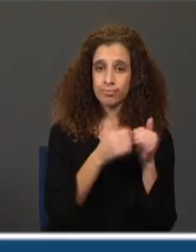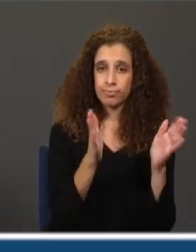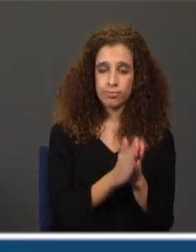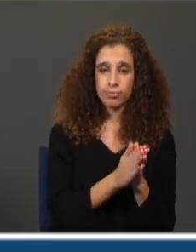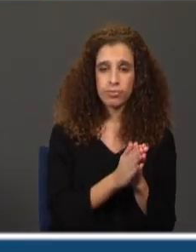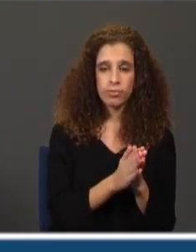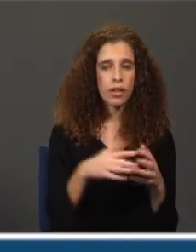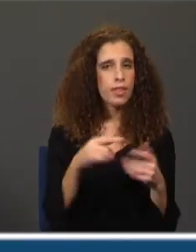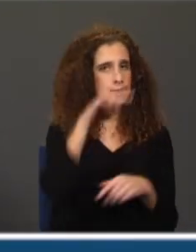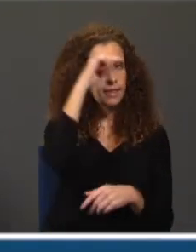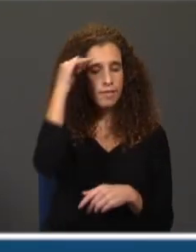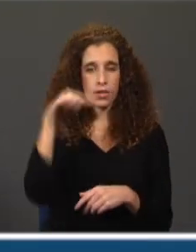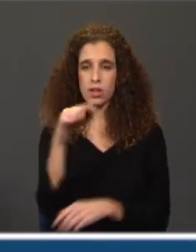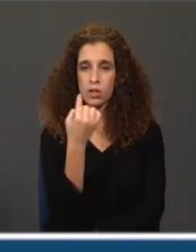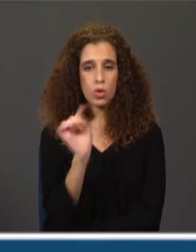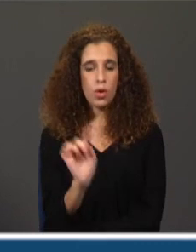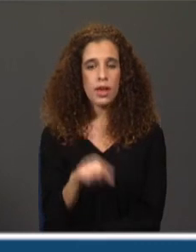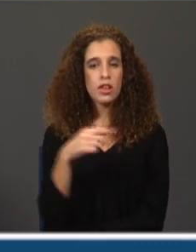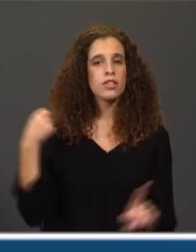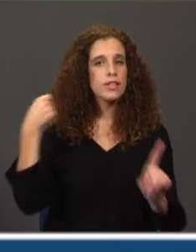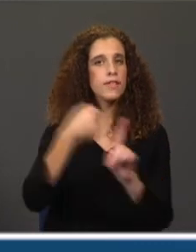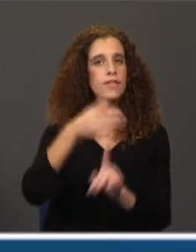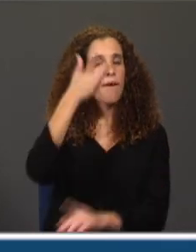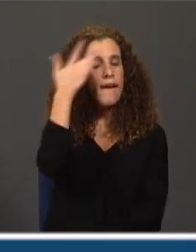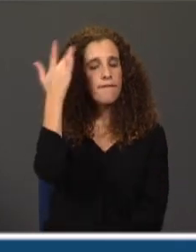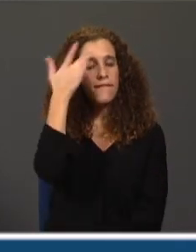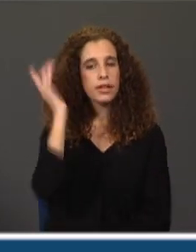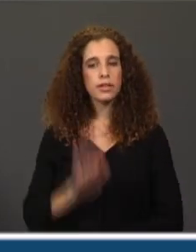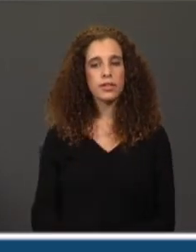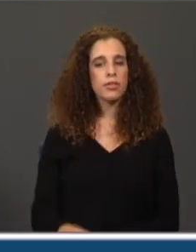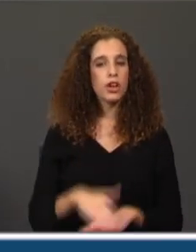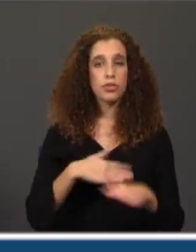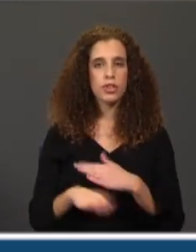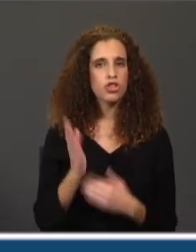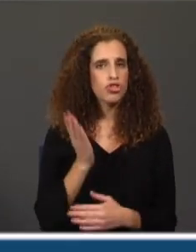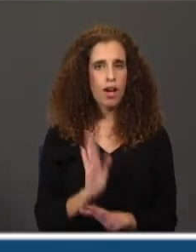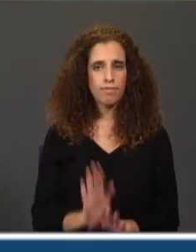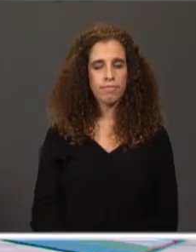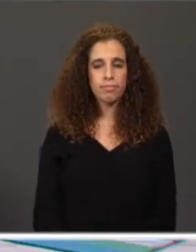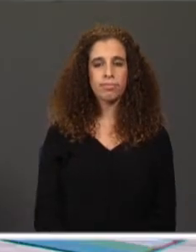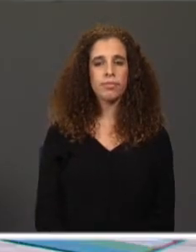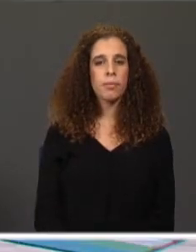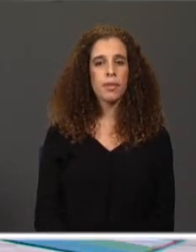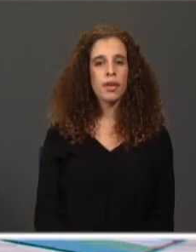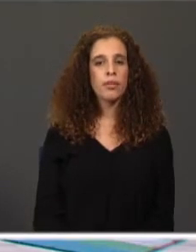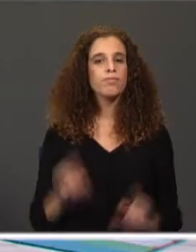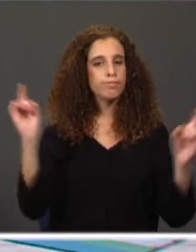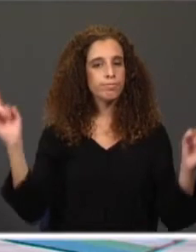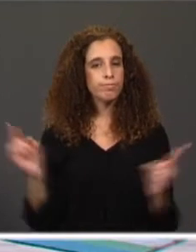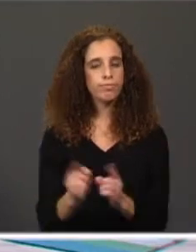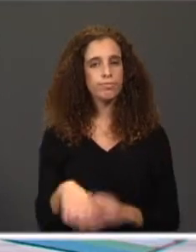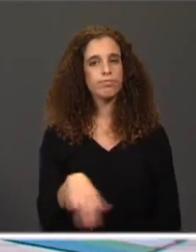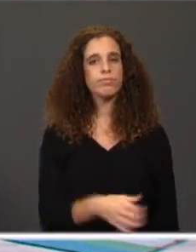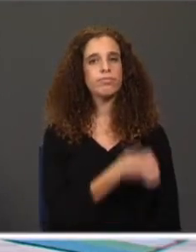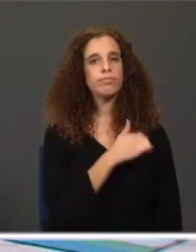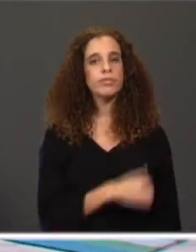Não há dificuldade aqui. Este desafio é muito simples, vais fazê-lo já a seguir, se não o fizeste já. E vamos sistematizar, recapitular